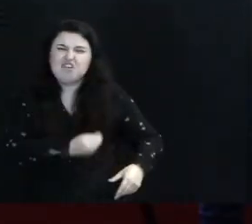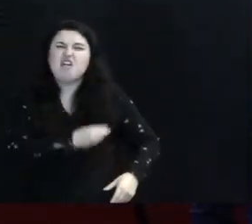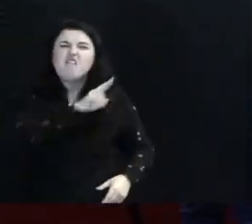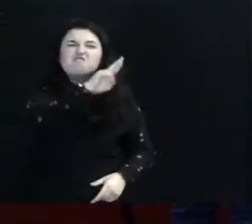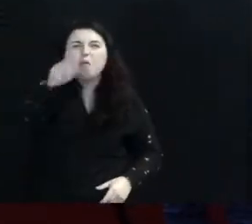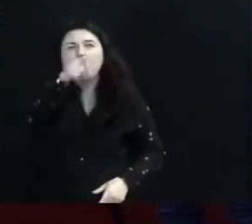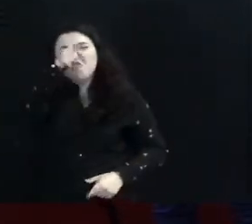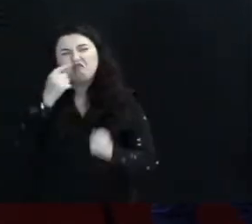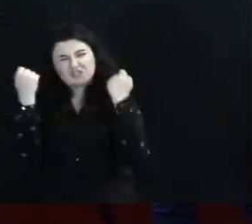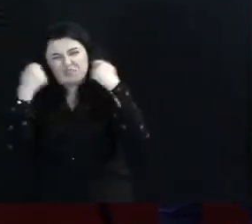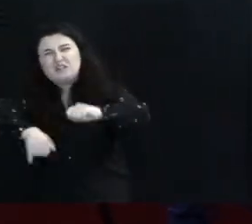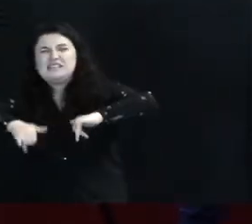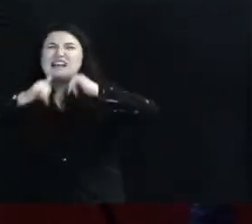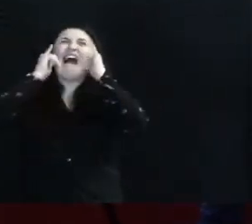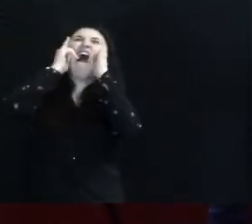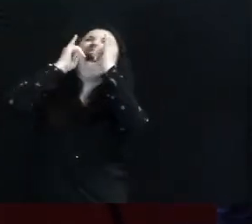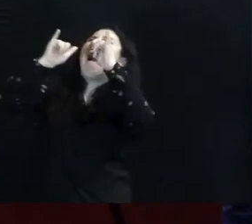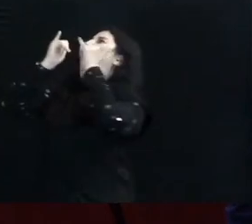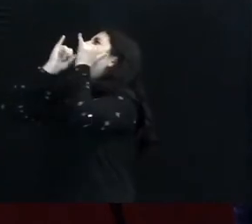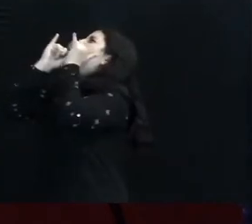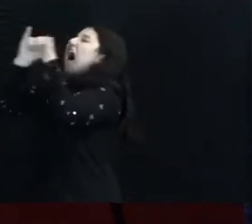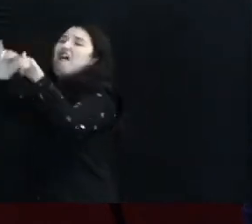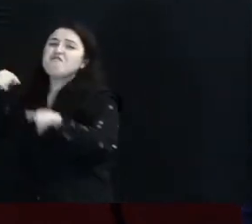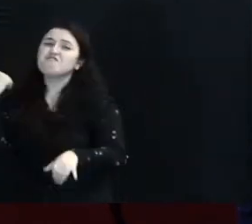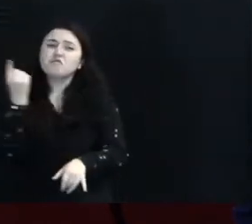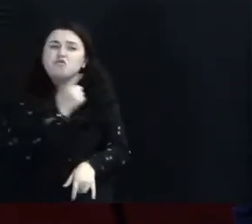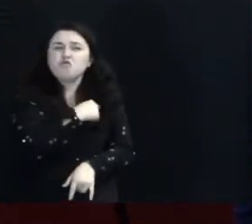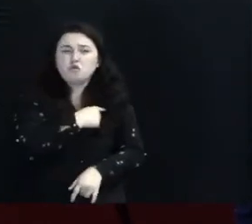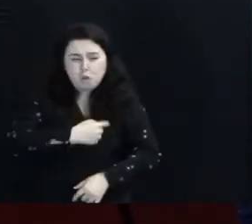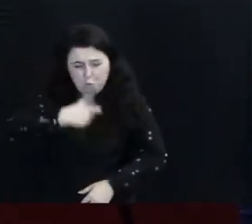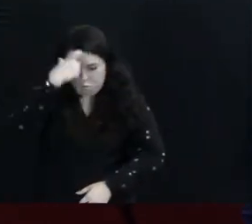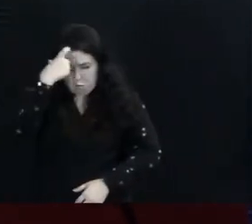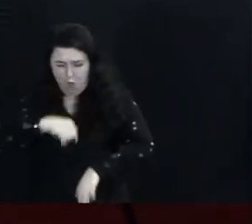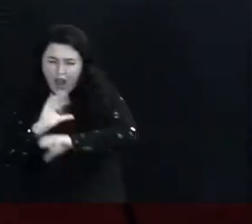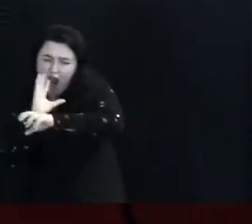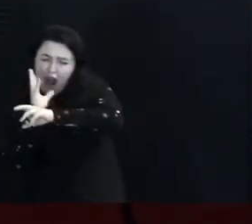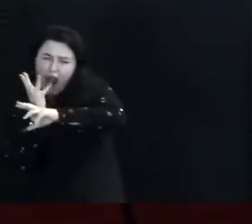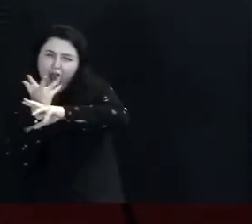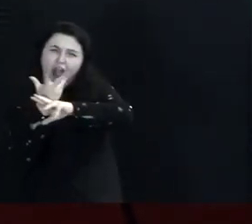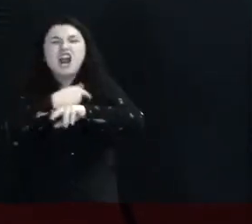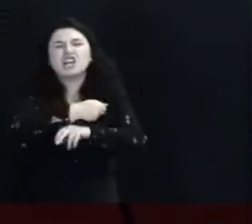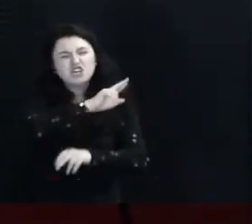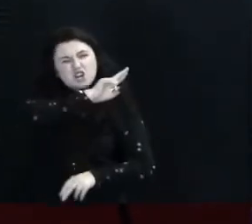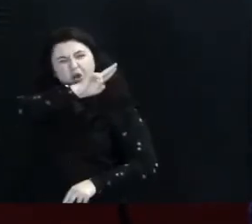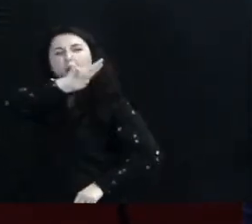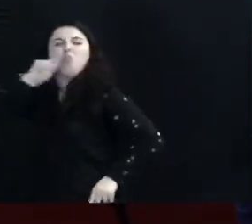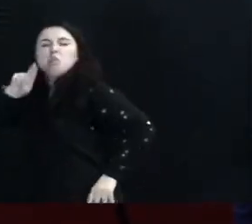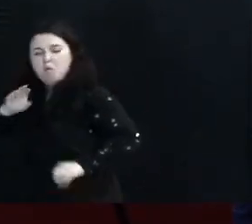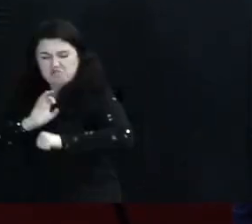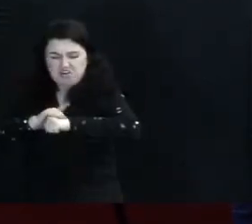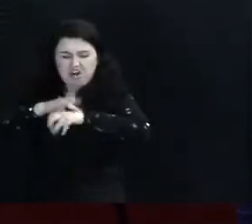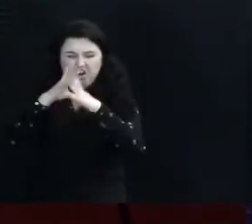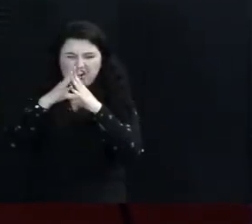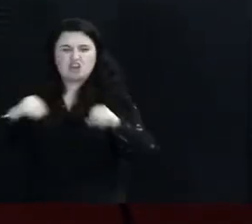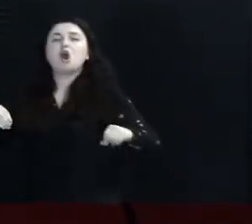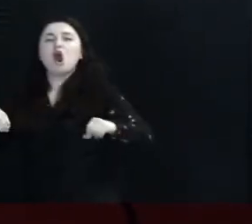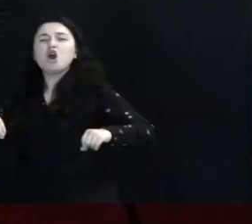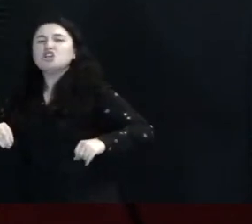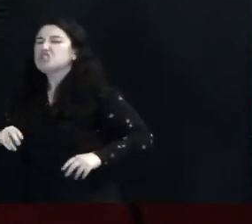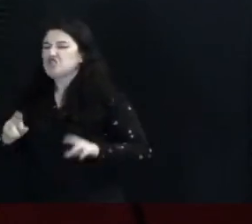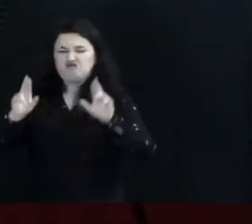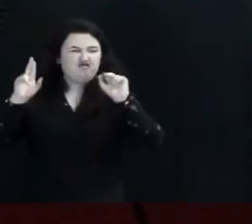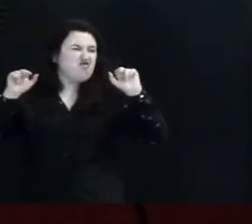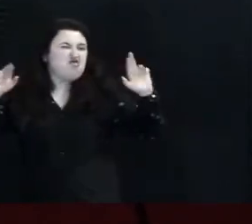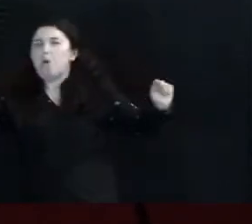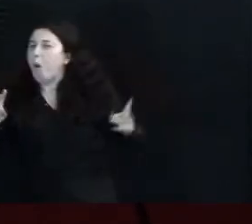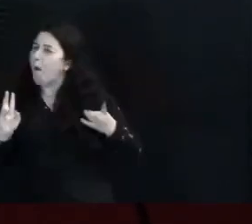que você precisa aclamar porque nós somos a igreja do nome, o nome que cura, o nome que é invencível,